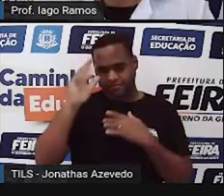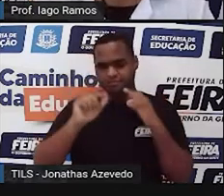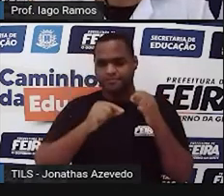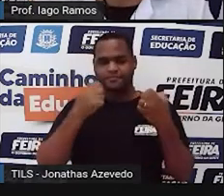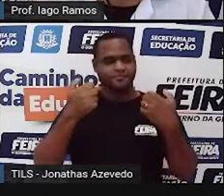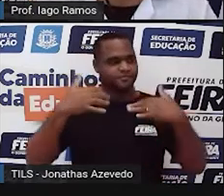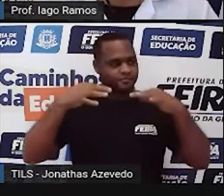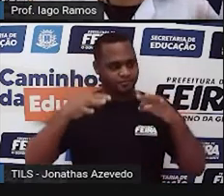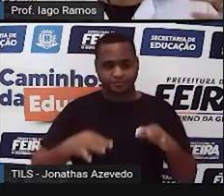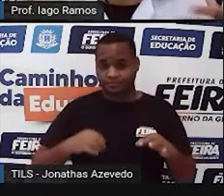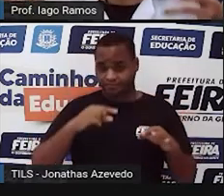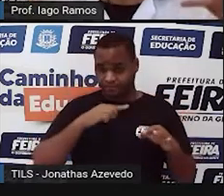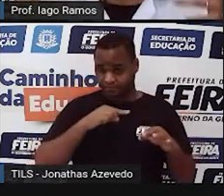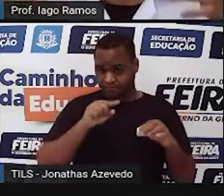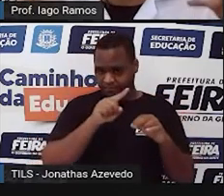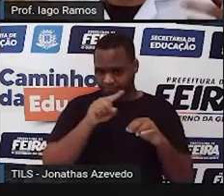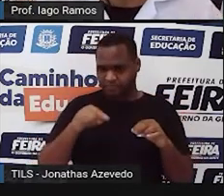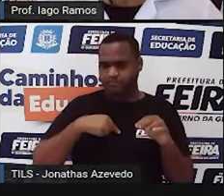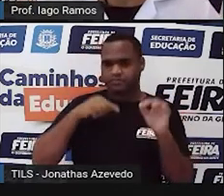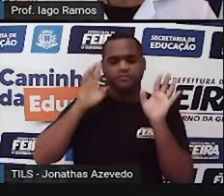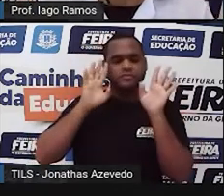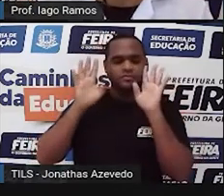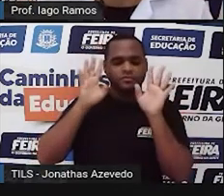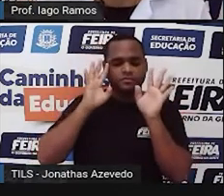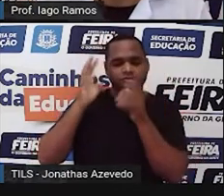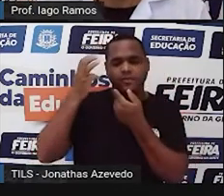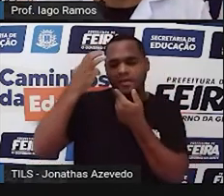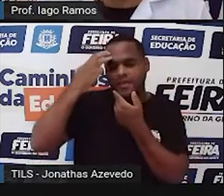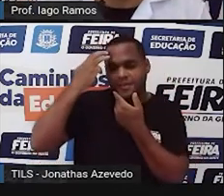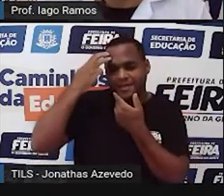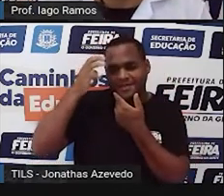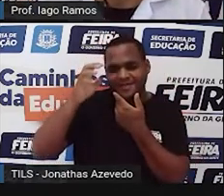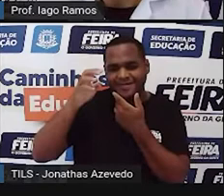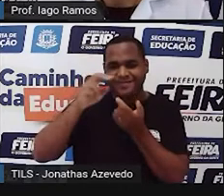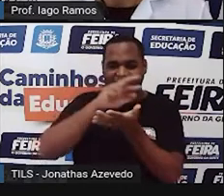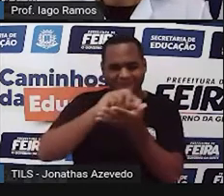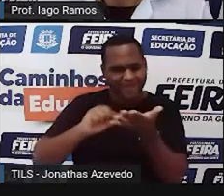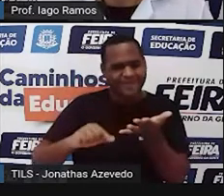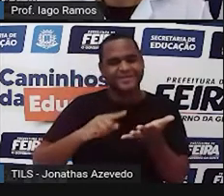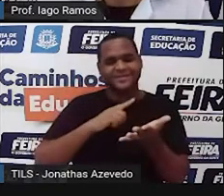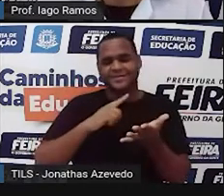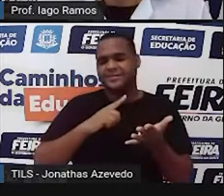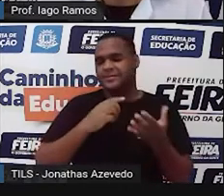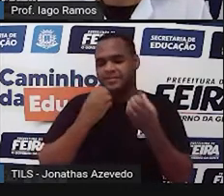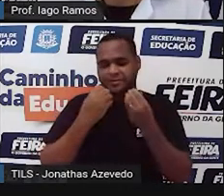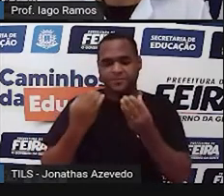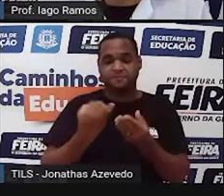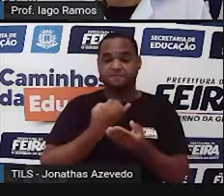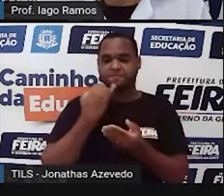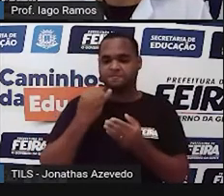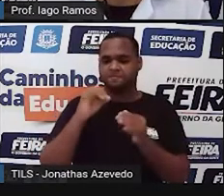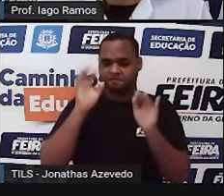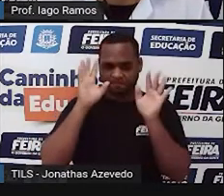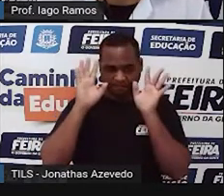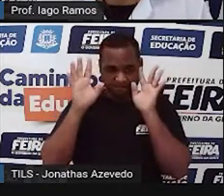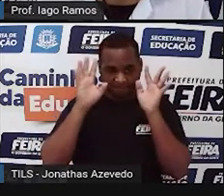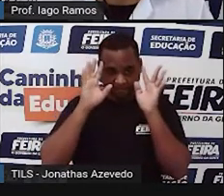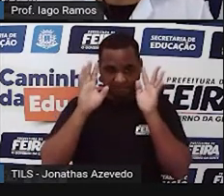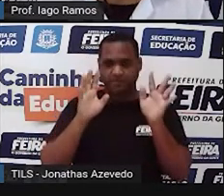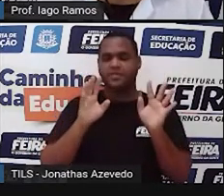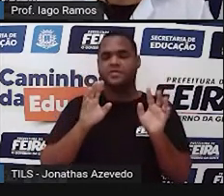Eu tenho certeza que já deve estar vindo aí na sua memória bastante coisa, quer ver? Você pode ter pensado assim, professor, professor,